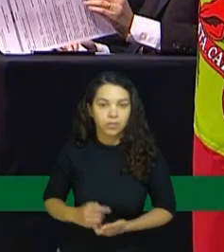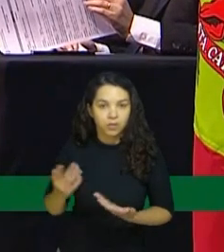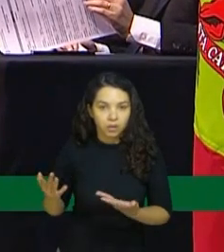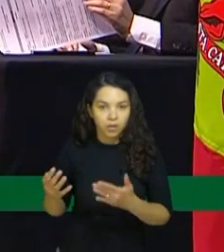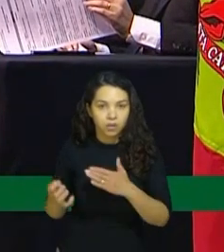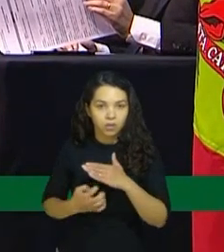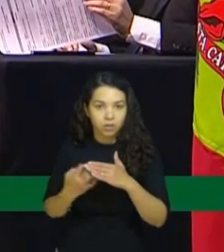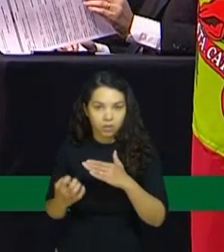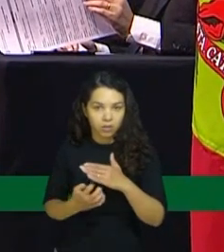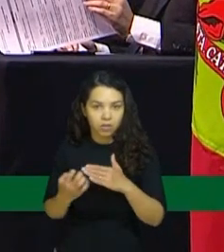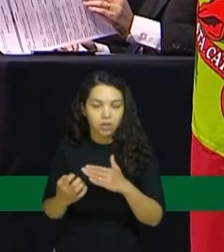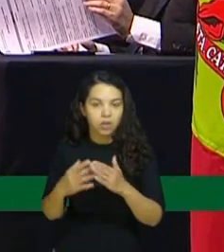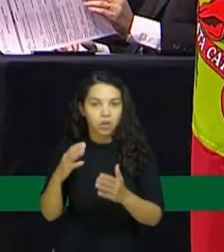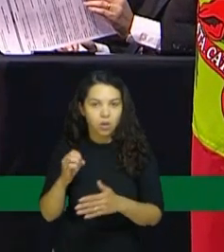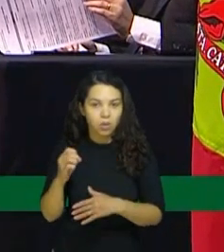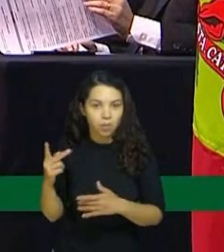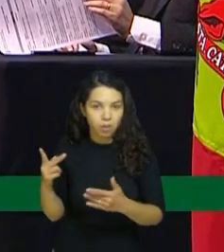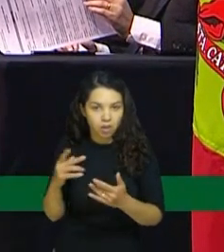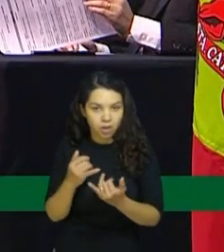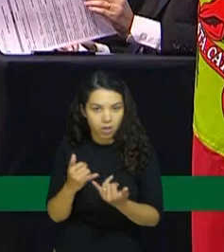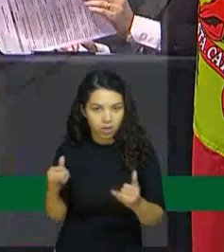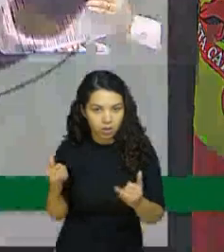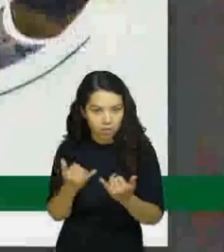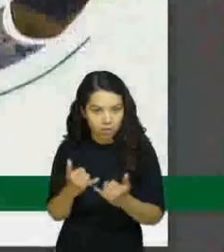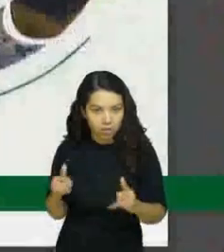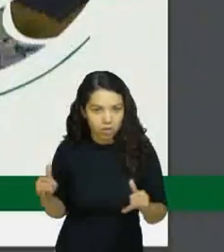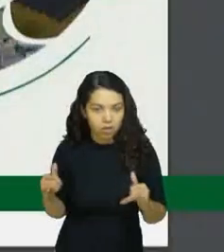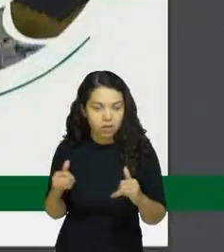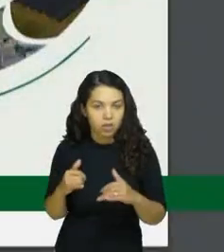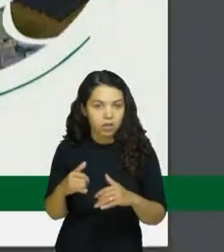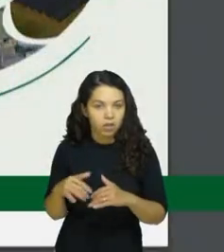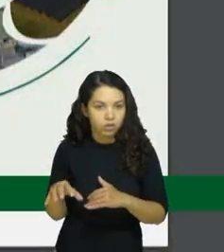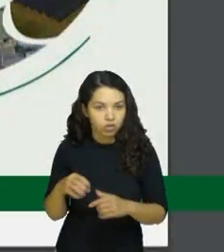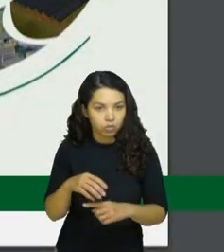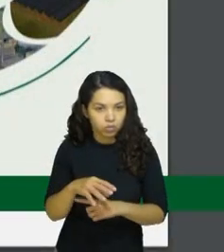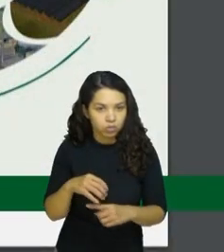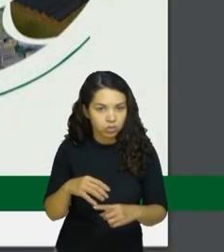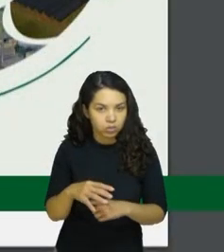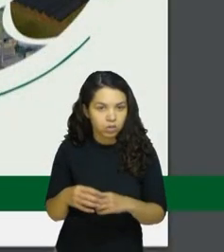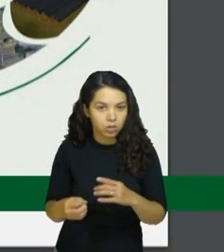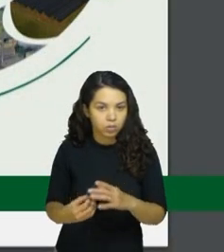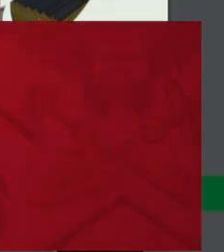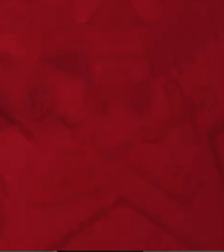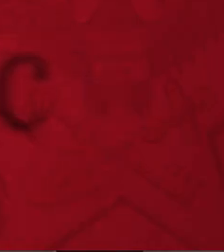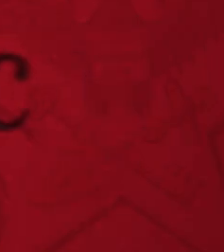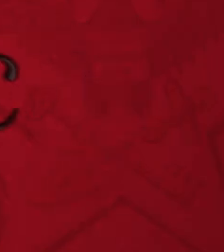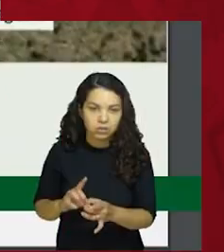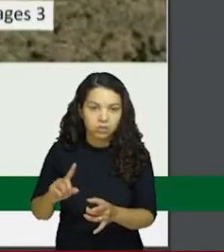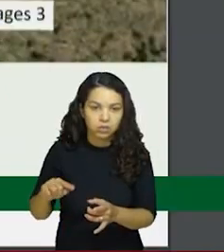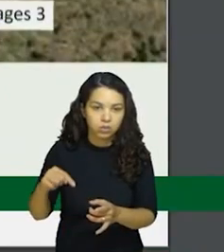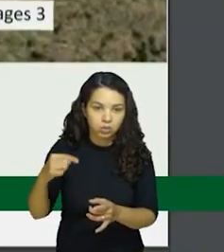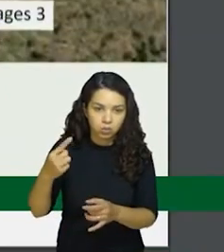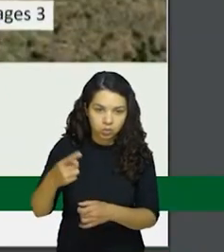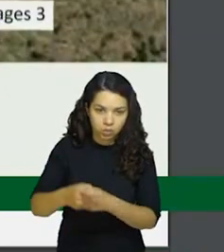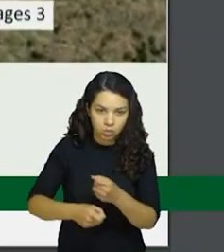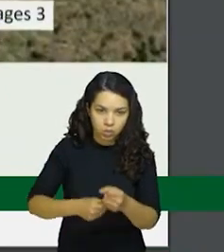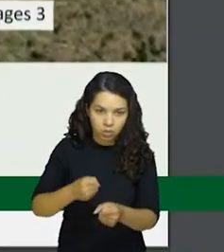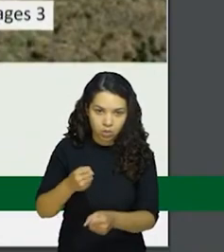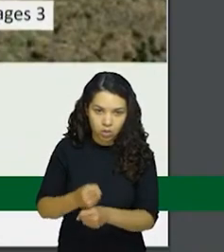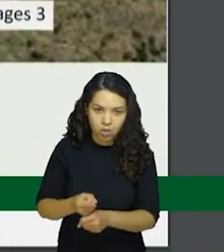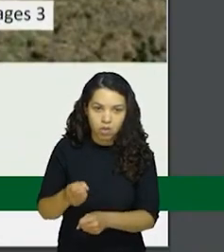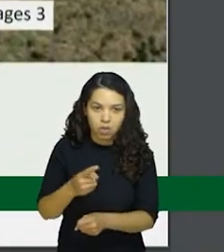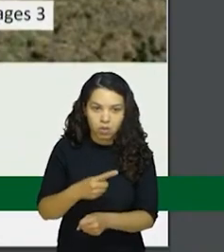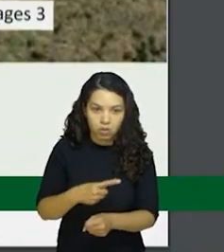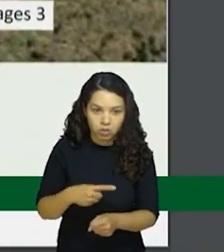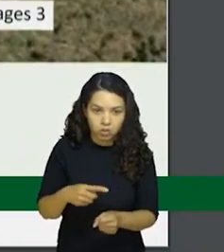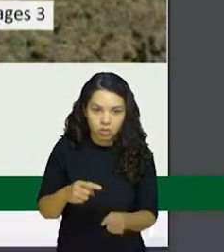para os três estados da região sul, mas tem suas matrizes principais na Serra de Santa Catarina. A gente precisa convenhar